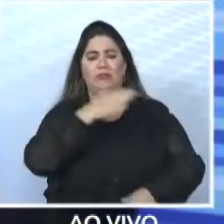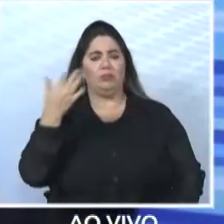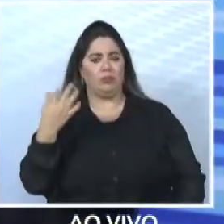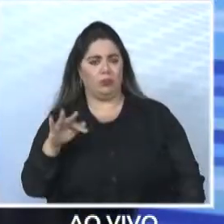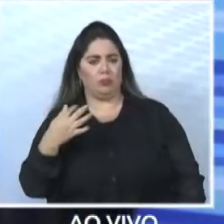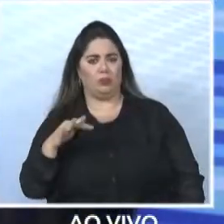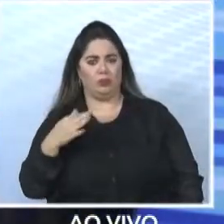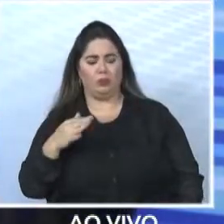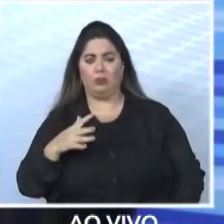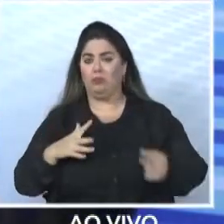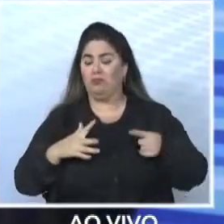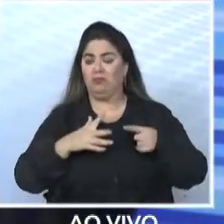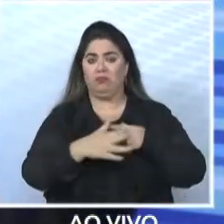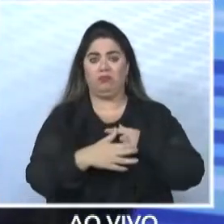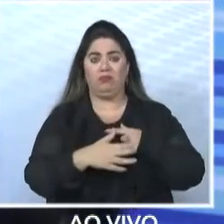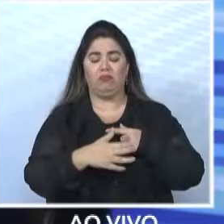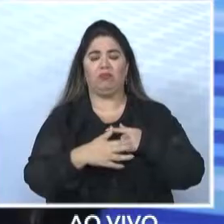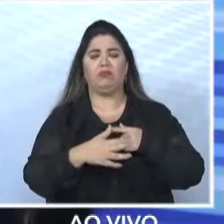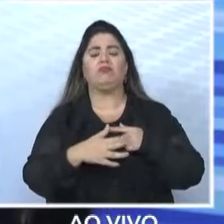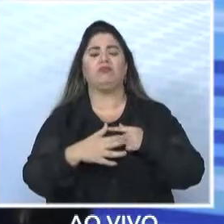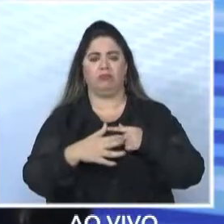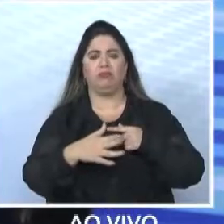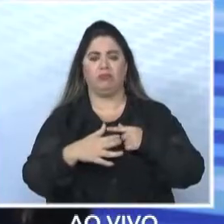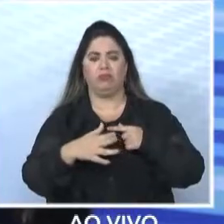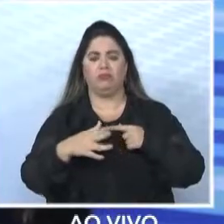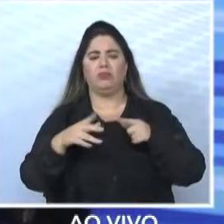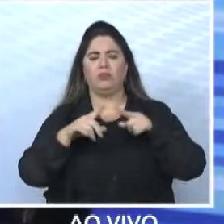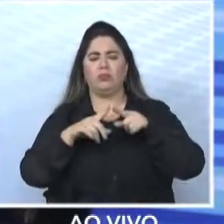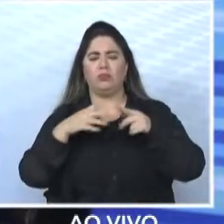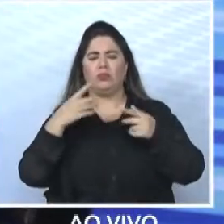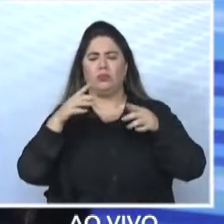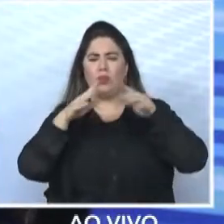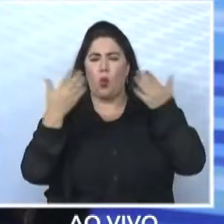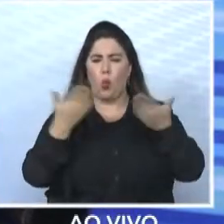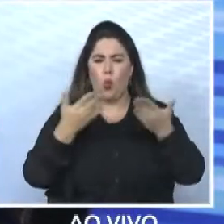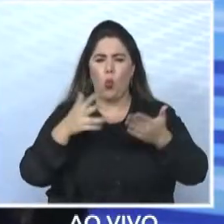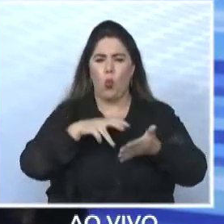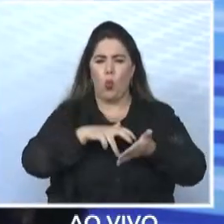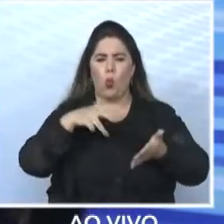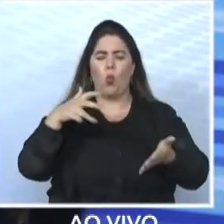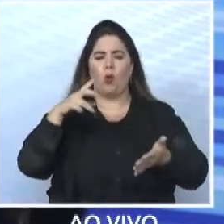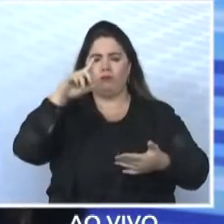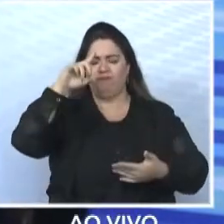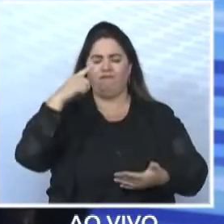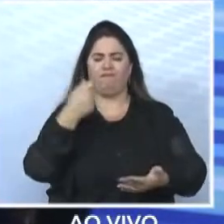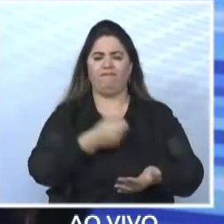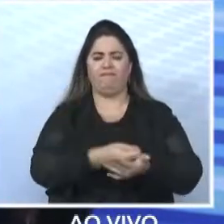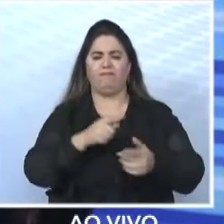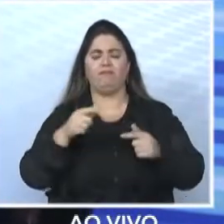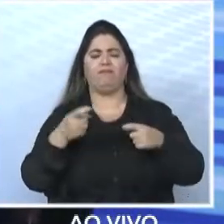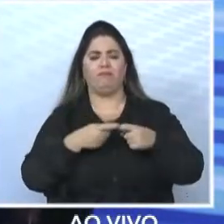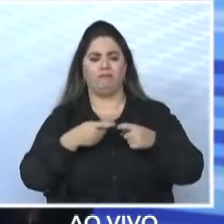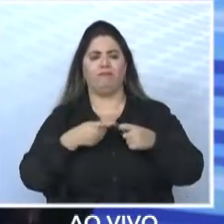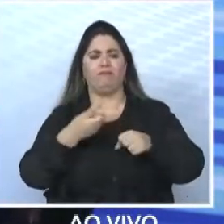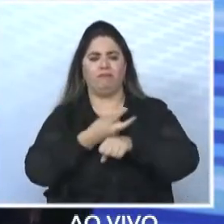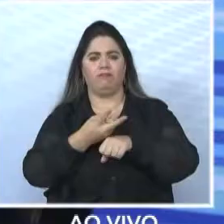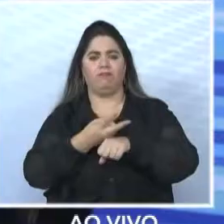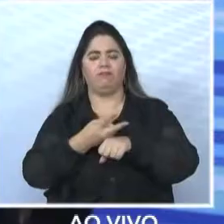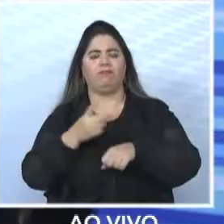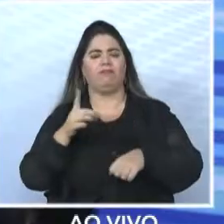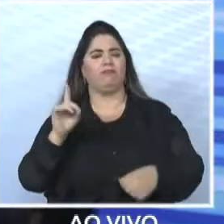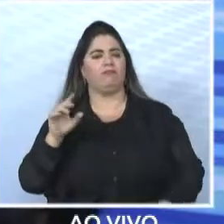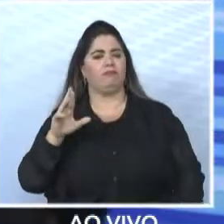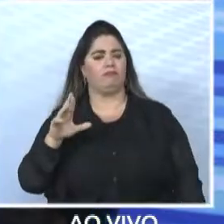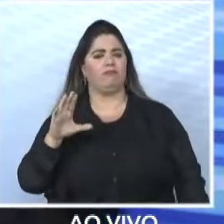Com a manutenção do quadro hoje pela manhã, ela decidiu então consultar o médico Celso Lúcio Marcelino,